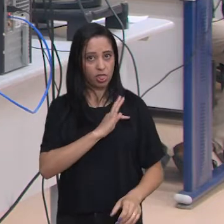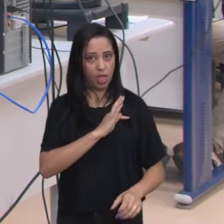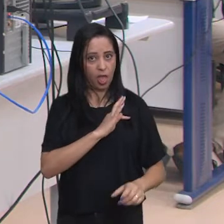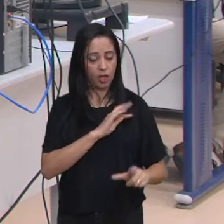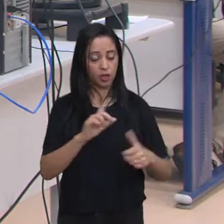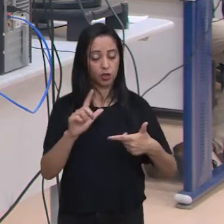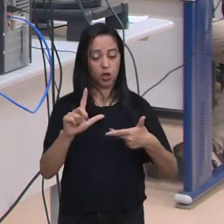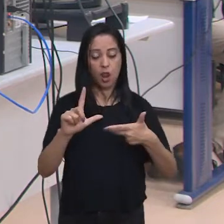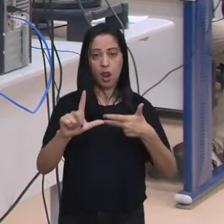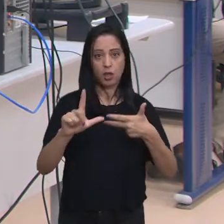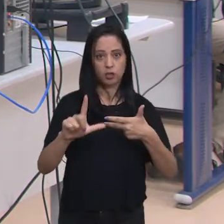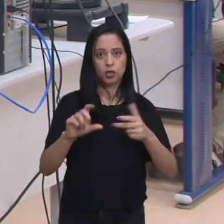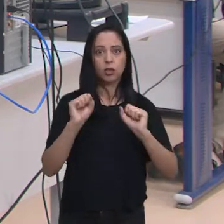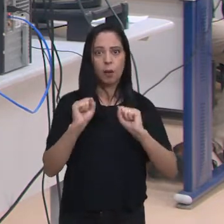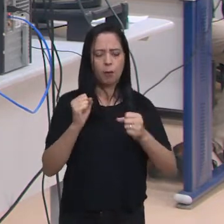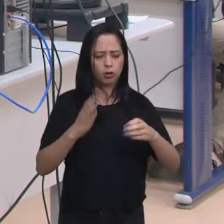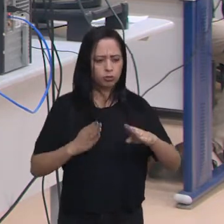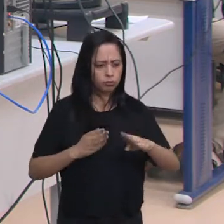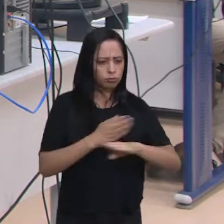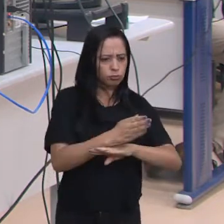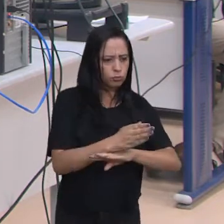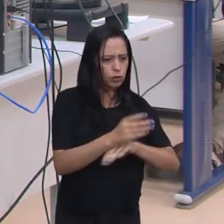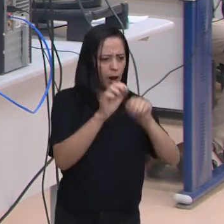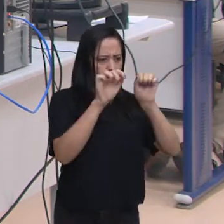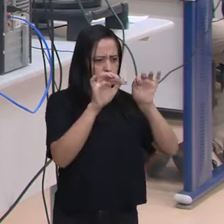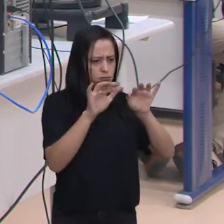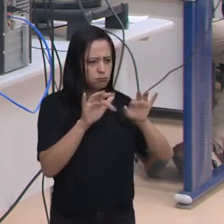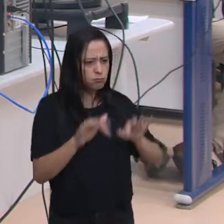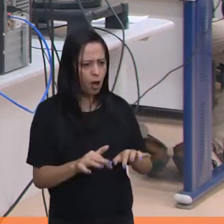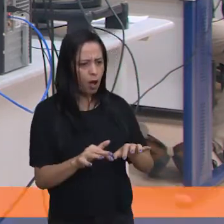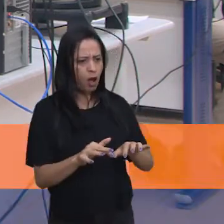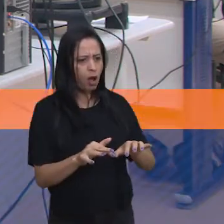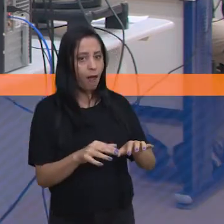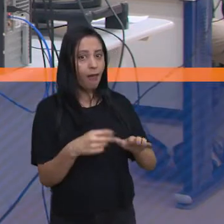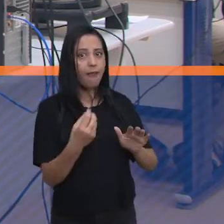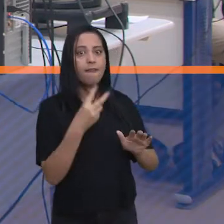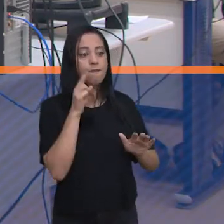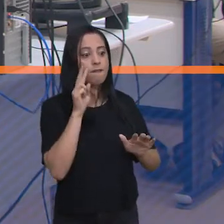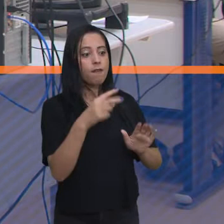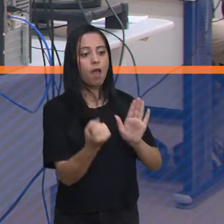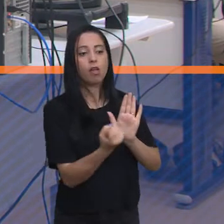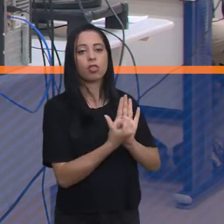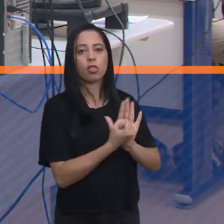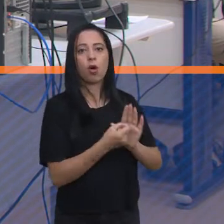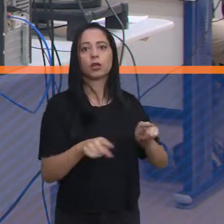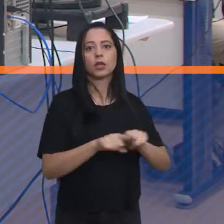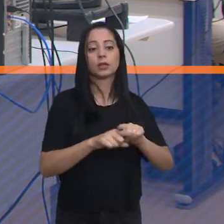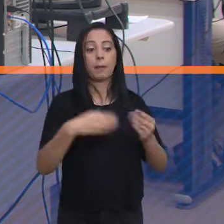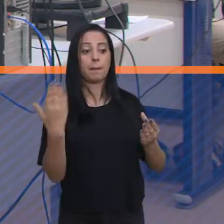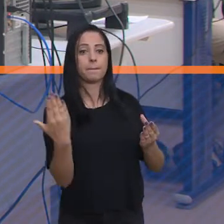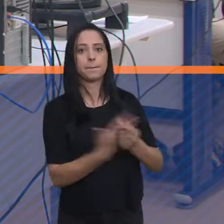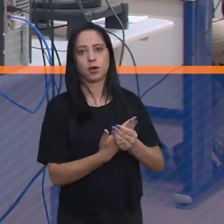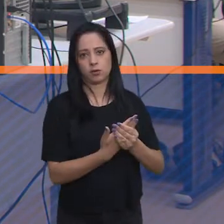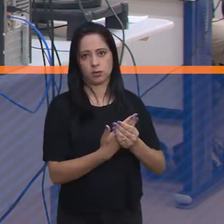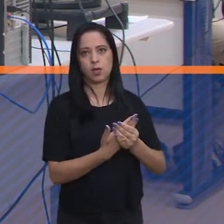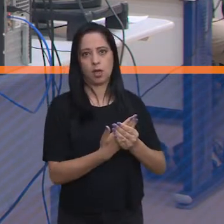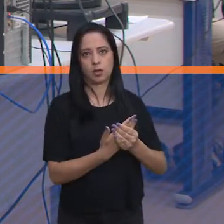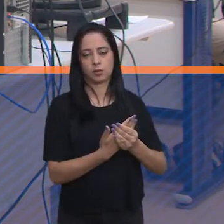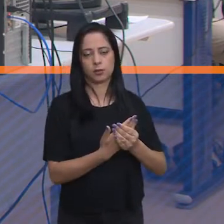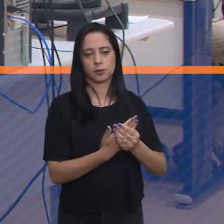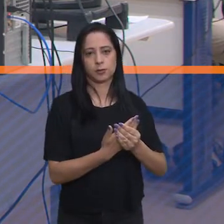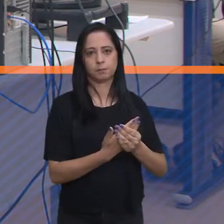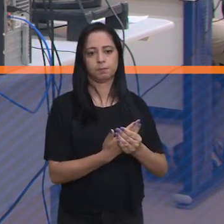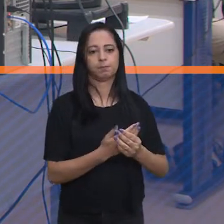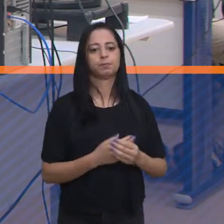consultar a nota da prova objetiva e a análise do recurso contra o gabarito. As informações foram publicadas no boletim do